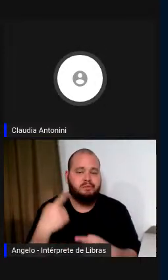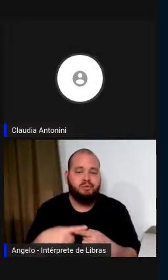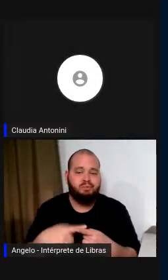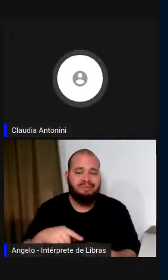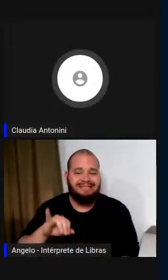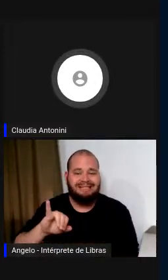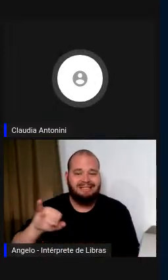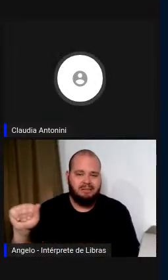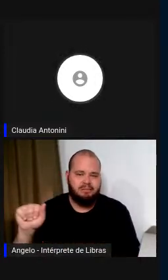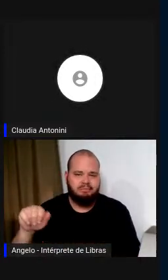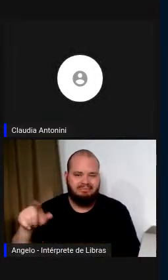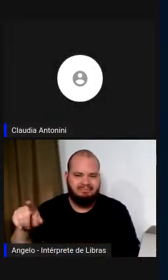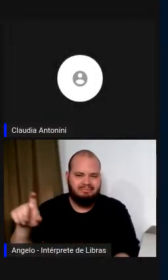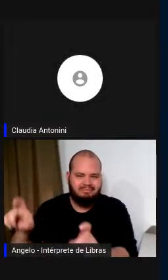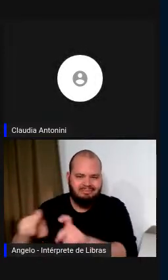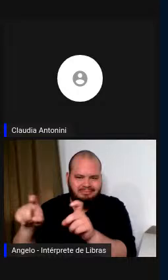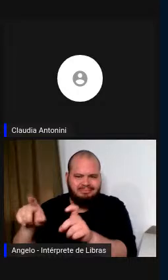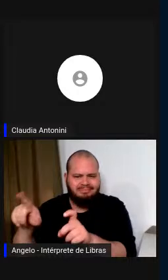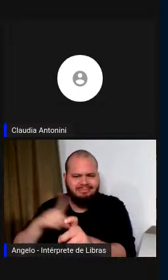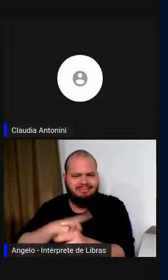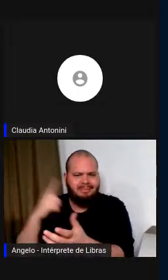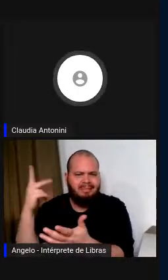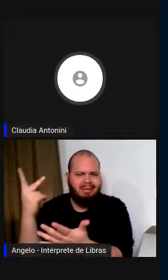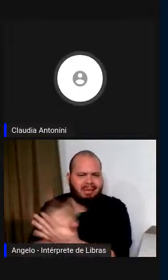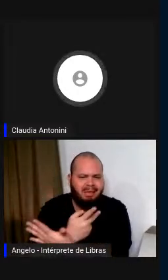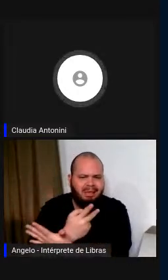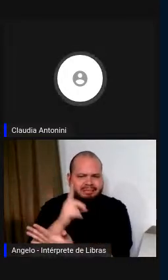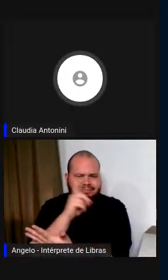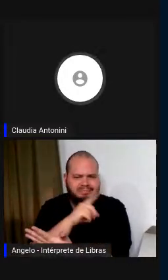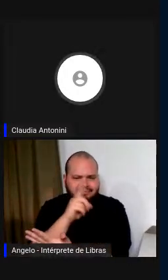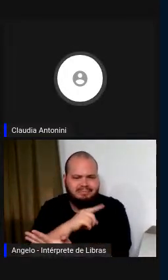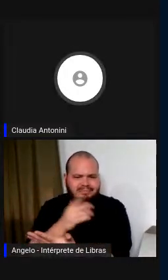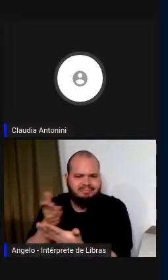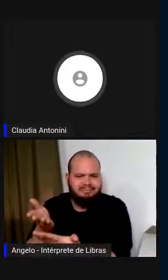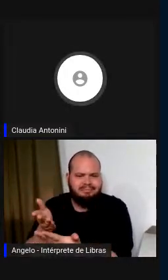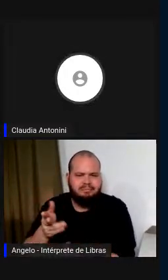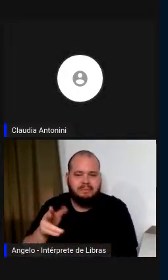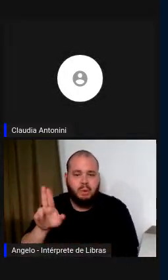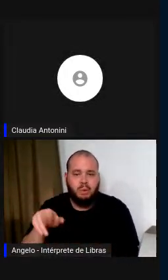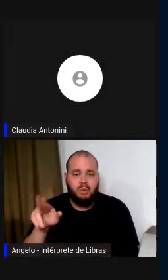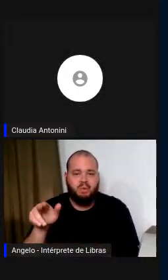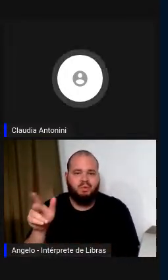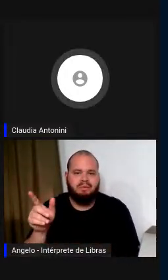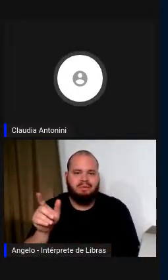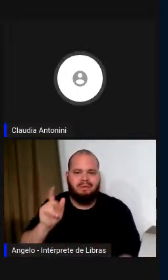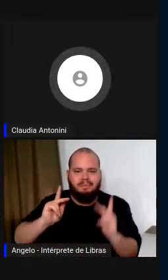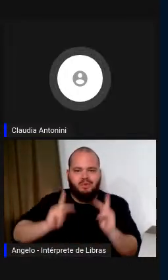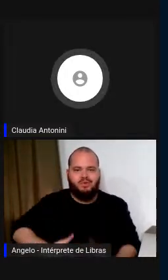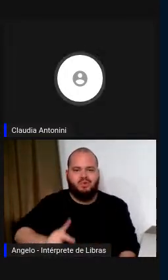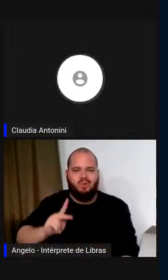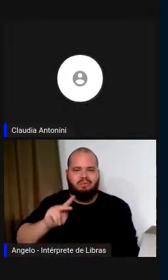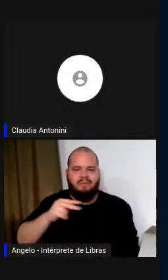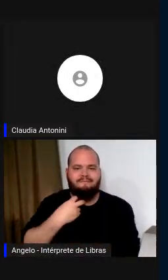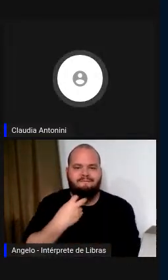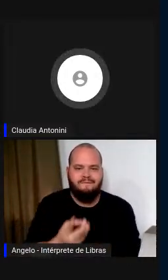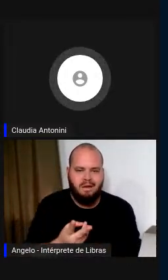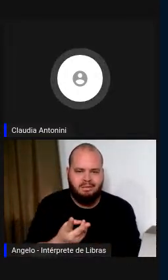aqui faz um erro que não é nunca pronunciado pela pessoa. É que